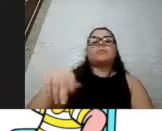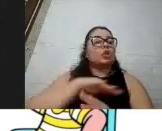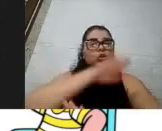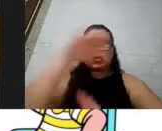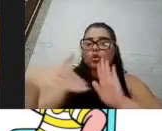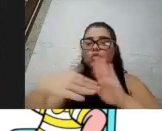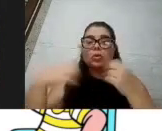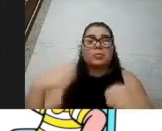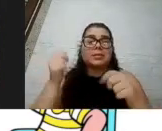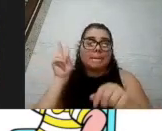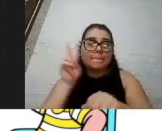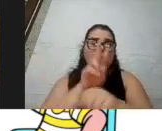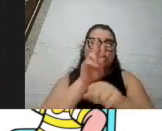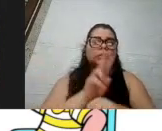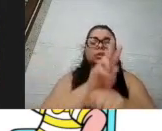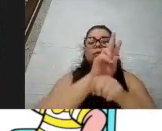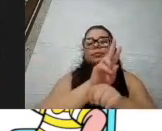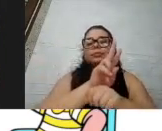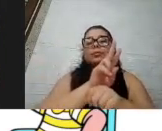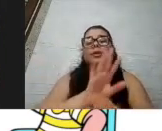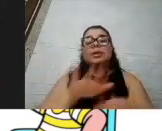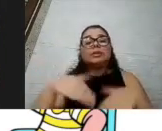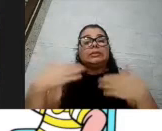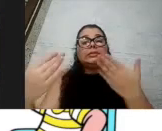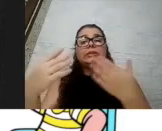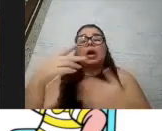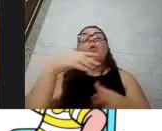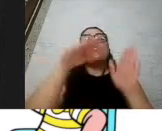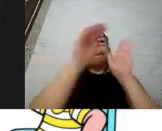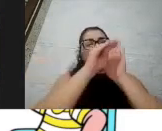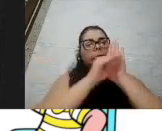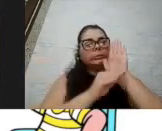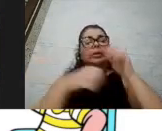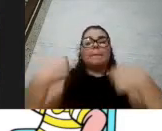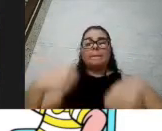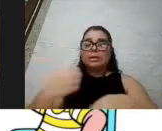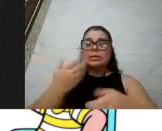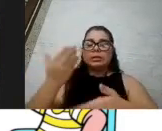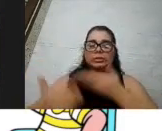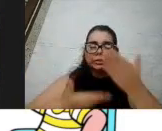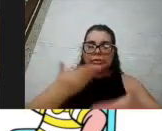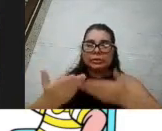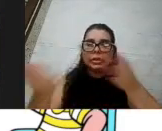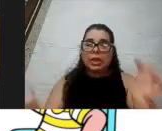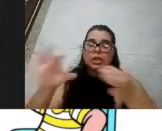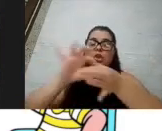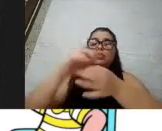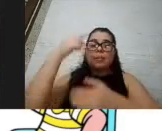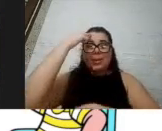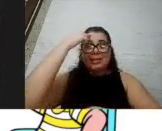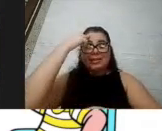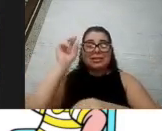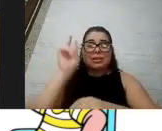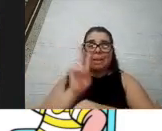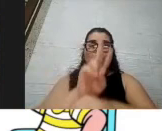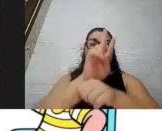precisa estar protegido, então os protocolos precisam ser desenvolvidos em conjunto, pensando na proteção de todos, né, e